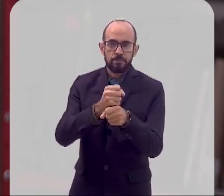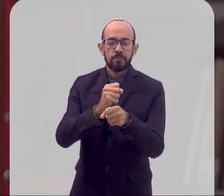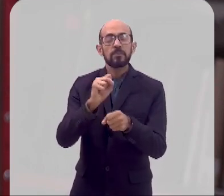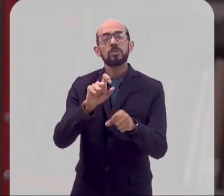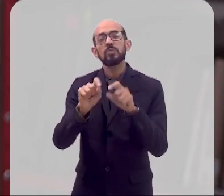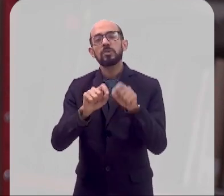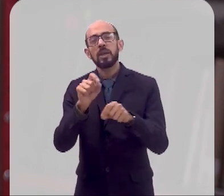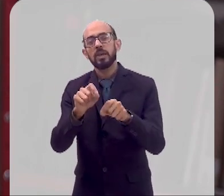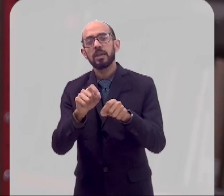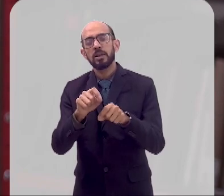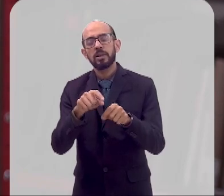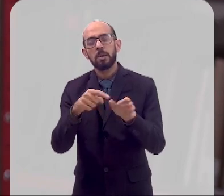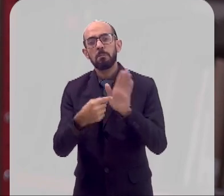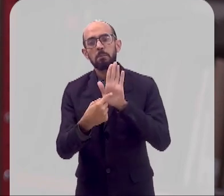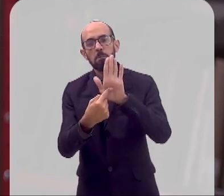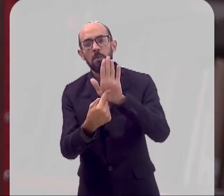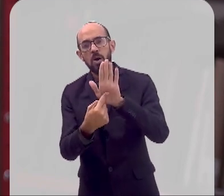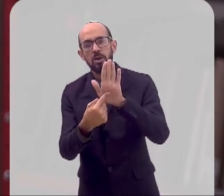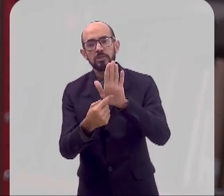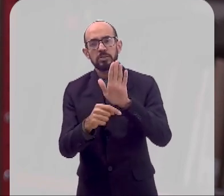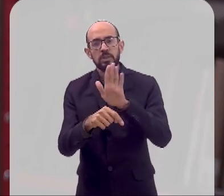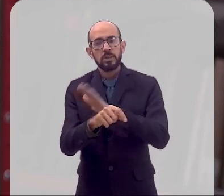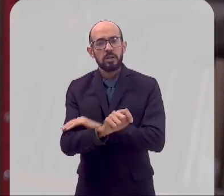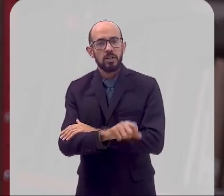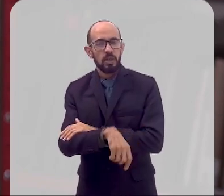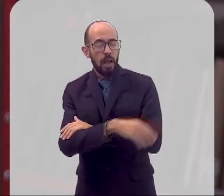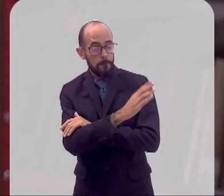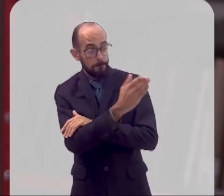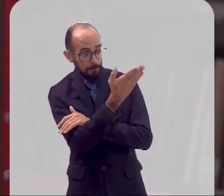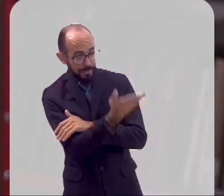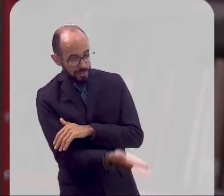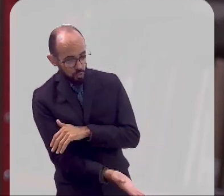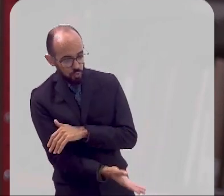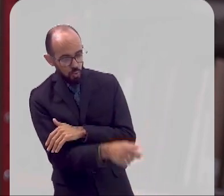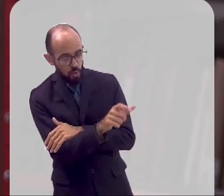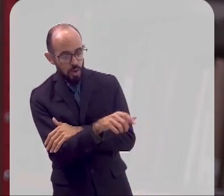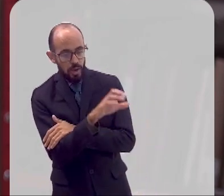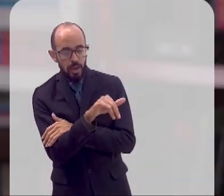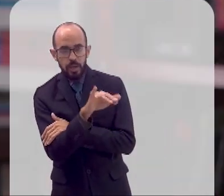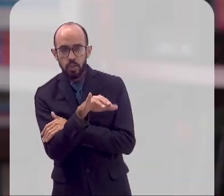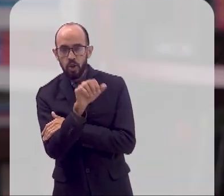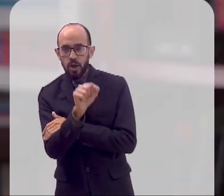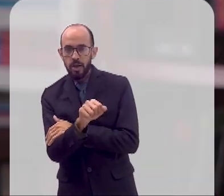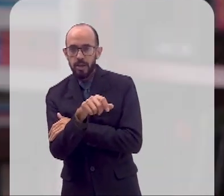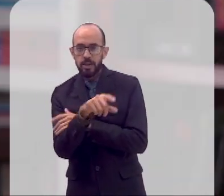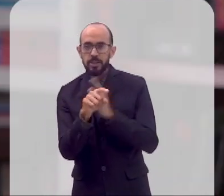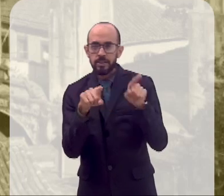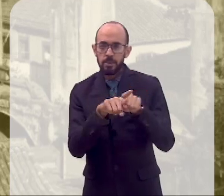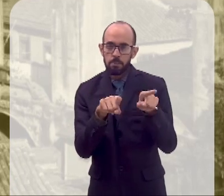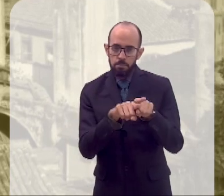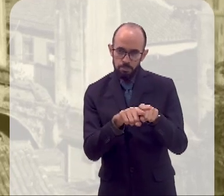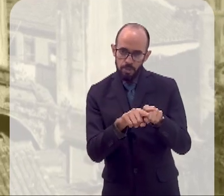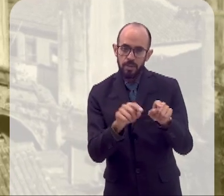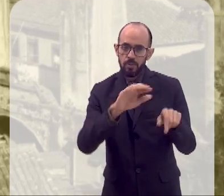representativa do ser carioca e da imagem do Rio de Janeiro, que vão ser os Arcos da Lapa.